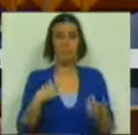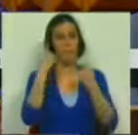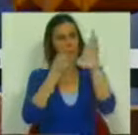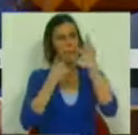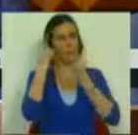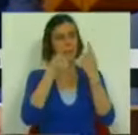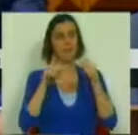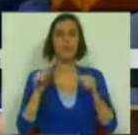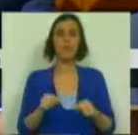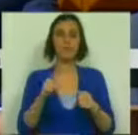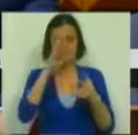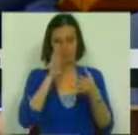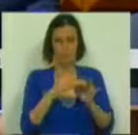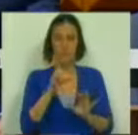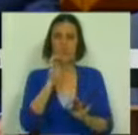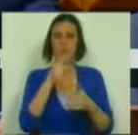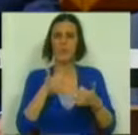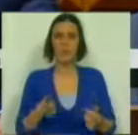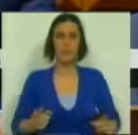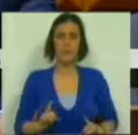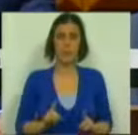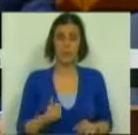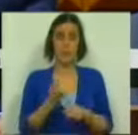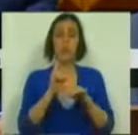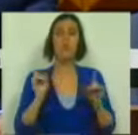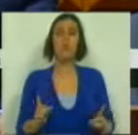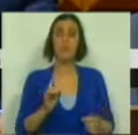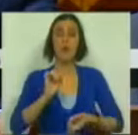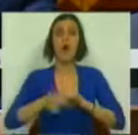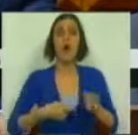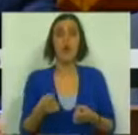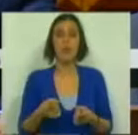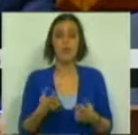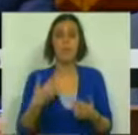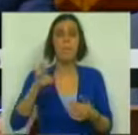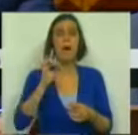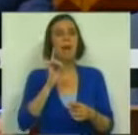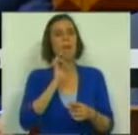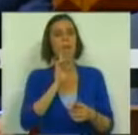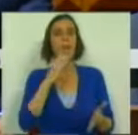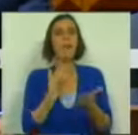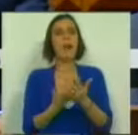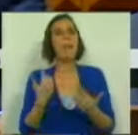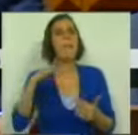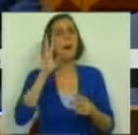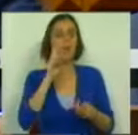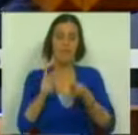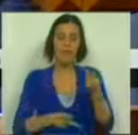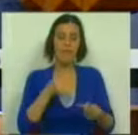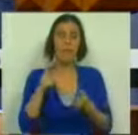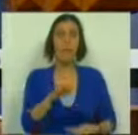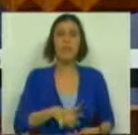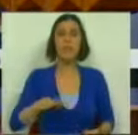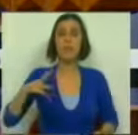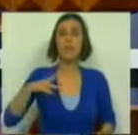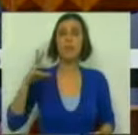Penso que esta incoerência não fica bem, porque aquilo que mais tem sido valorizado na avaliação da